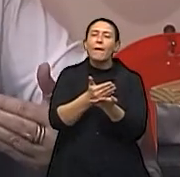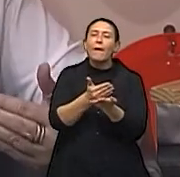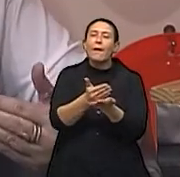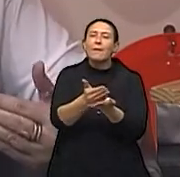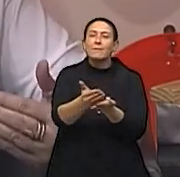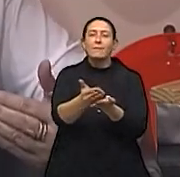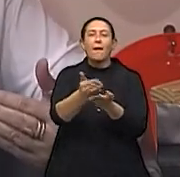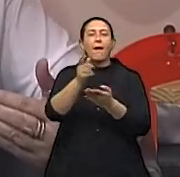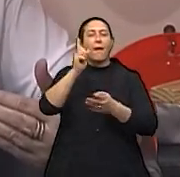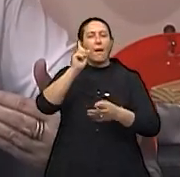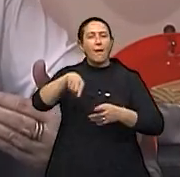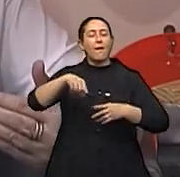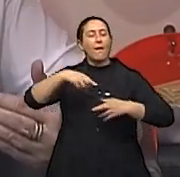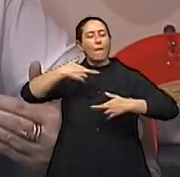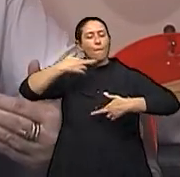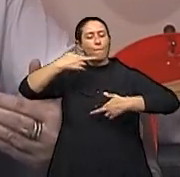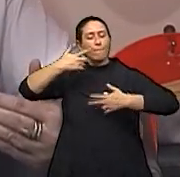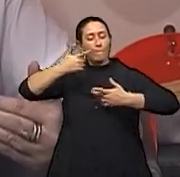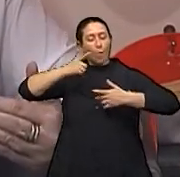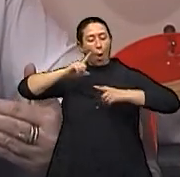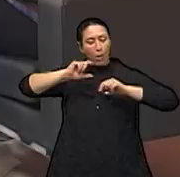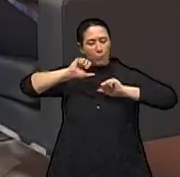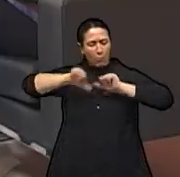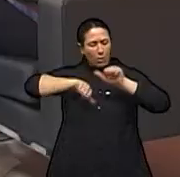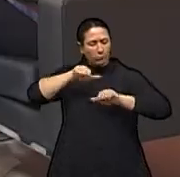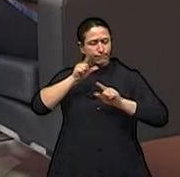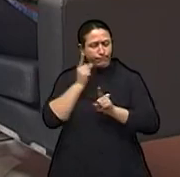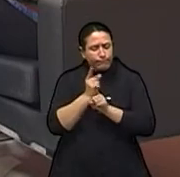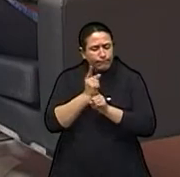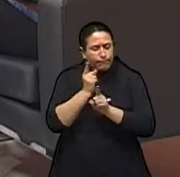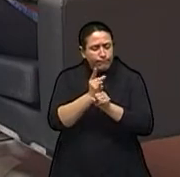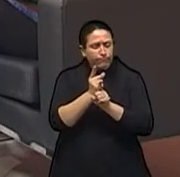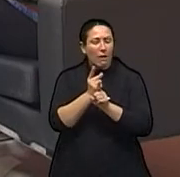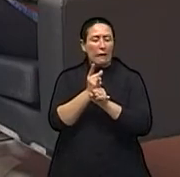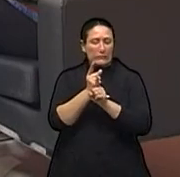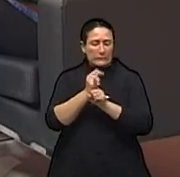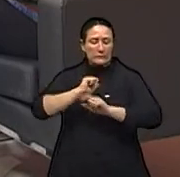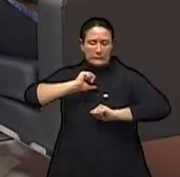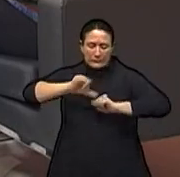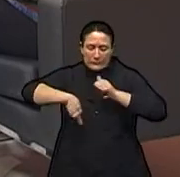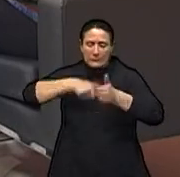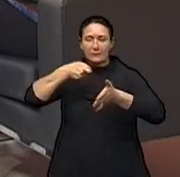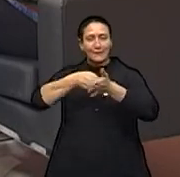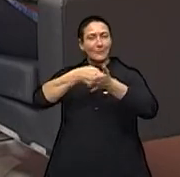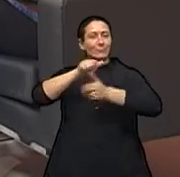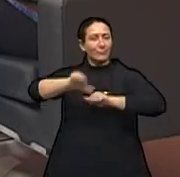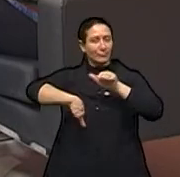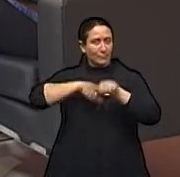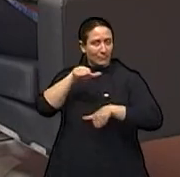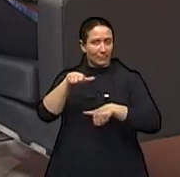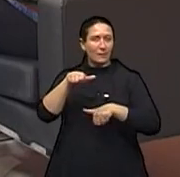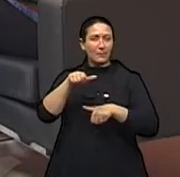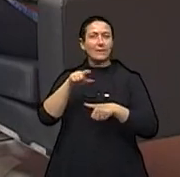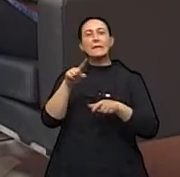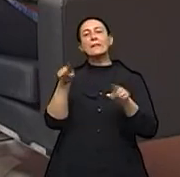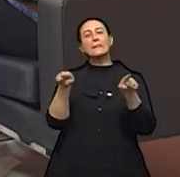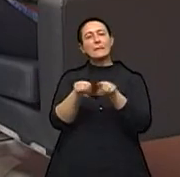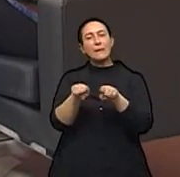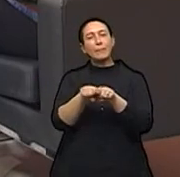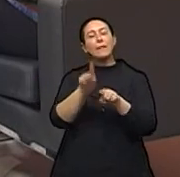reforma íntima. Ah, ok. Tá? Então, temos outro aspecto também, que é a ilusão das cascas.